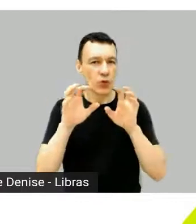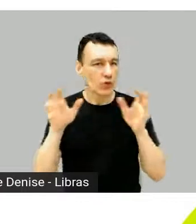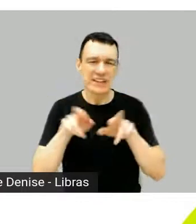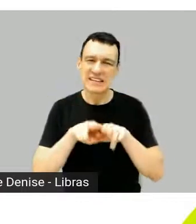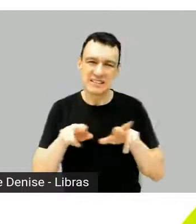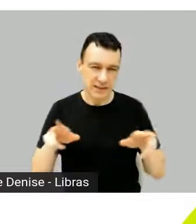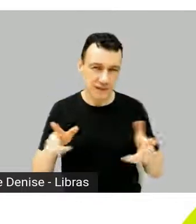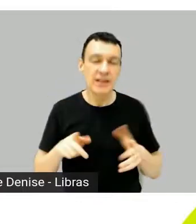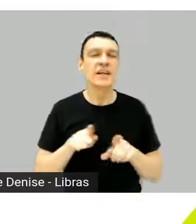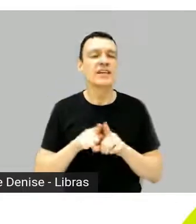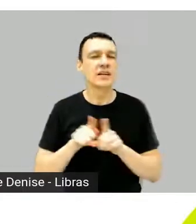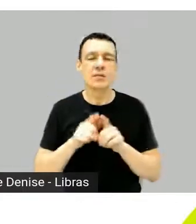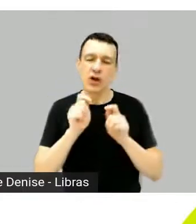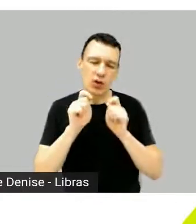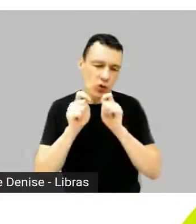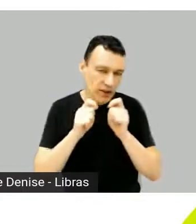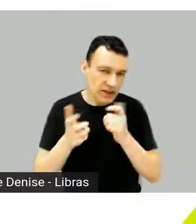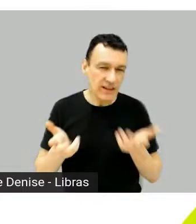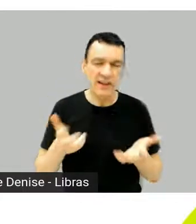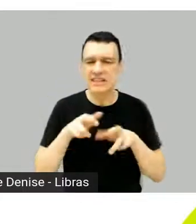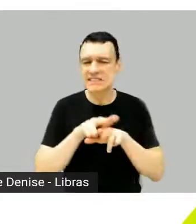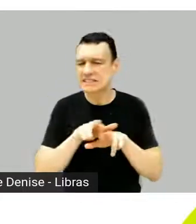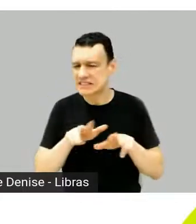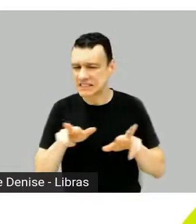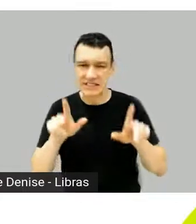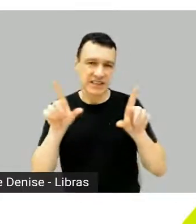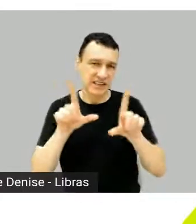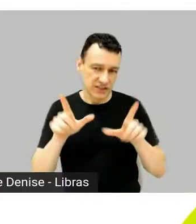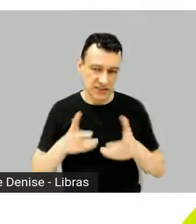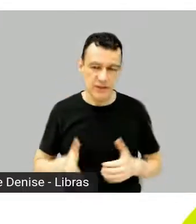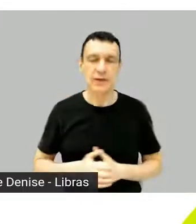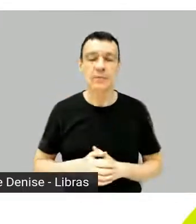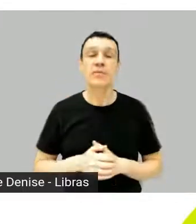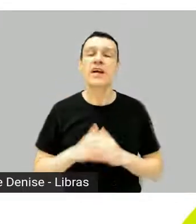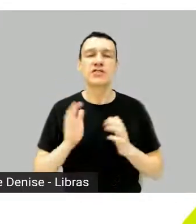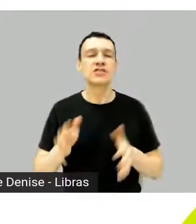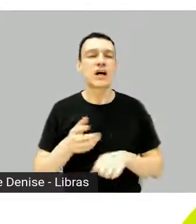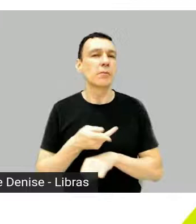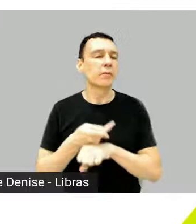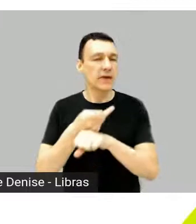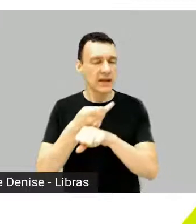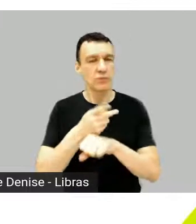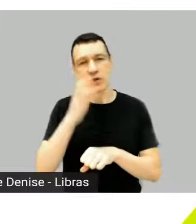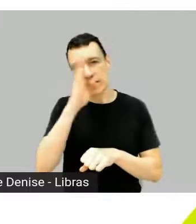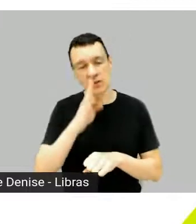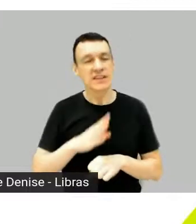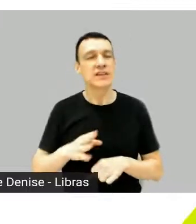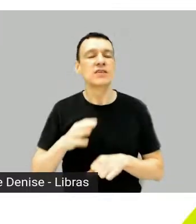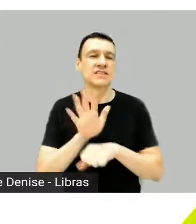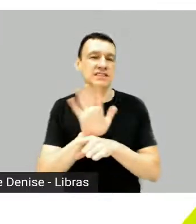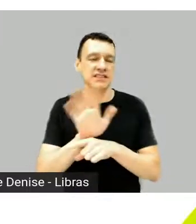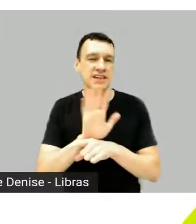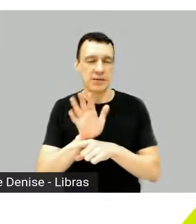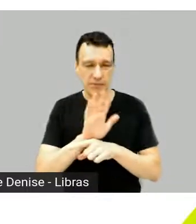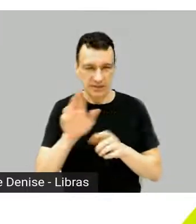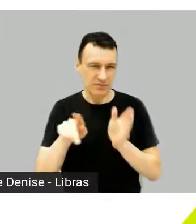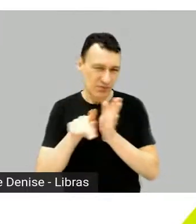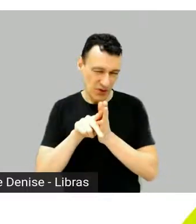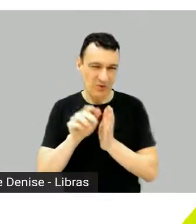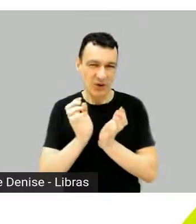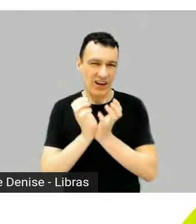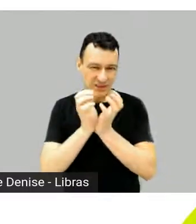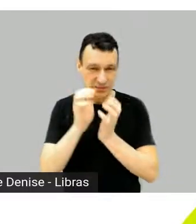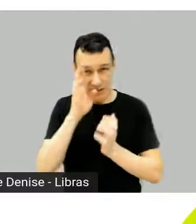programas de TV. É ganhador do Prêmio Especial de Cinema da Academia Brasileira de Letras, do Grande Prêmio Cinema